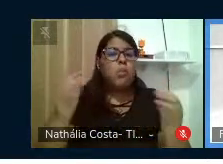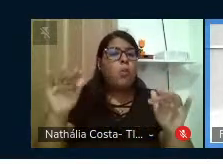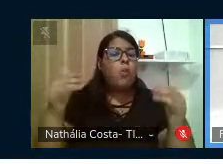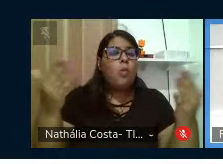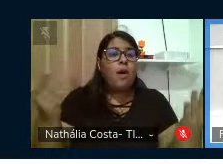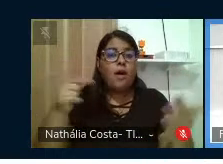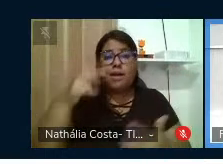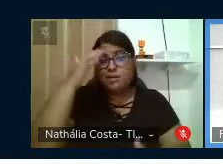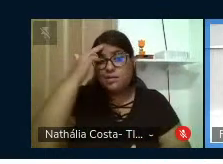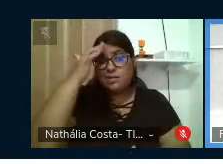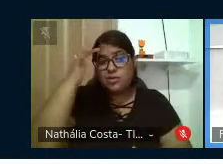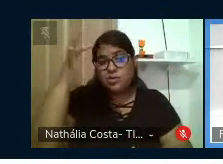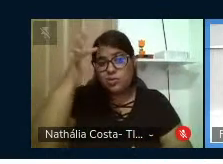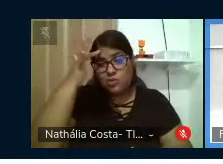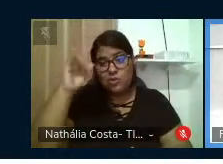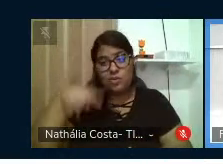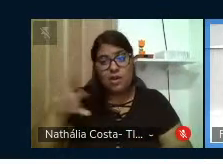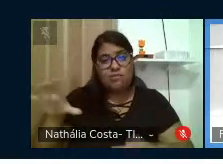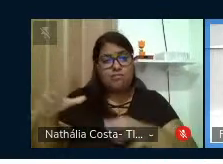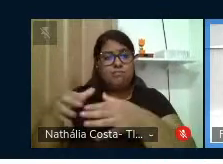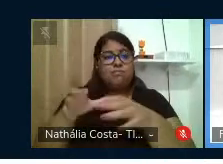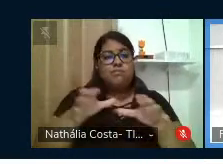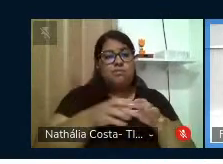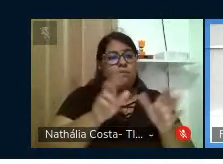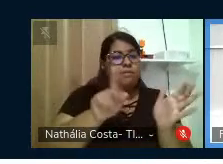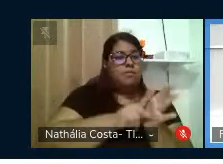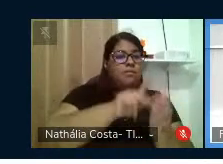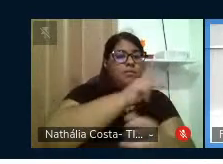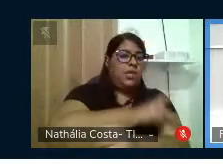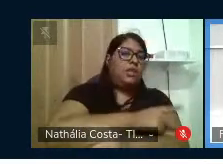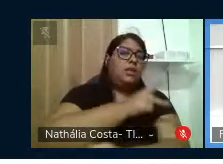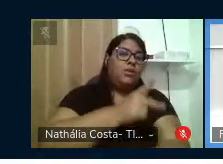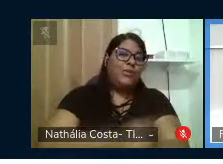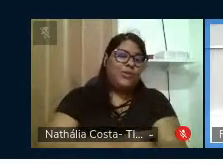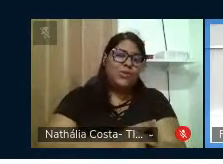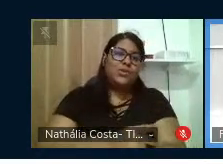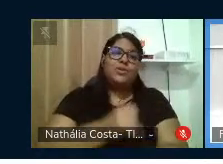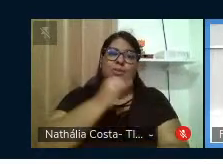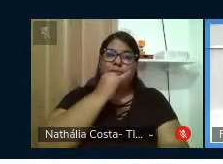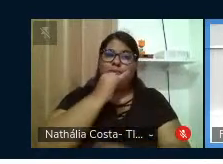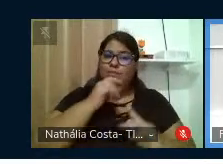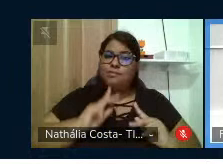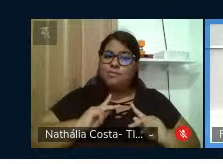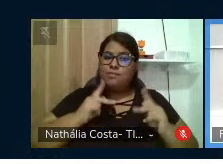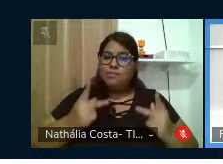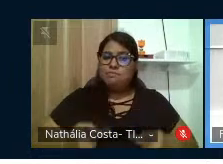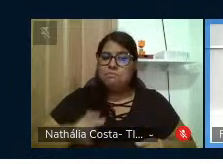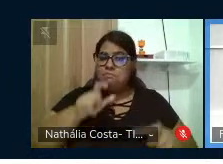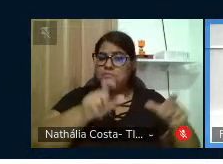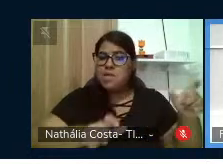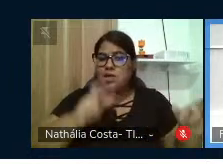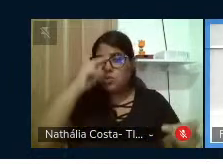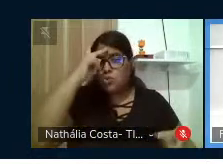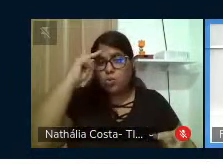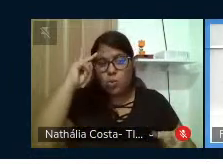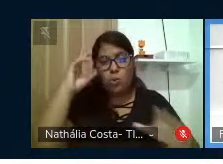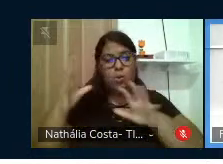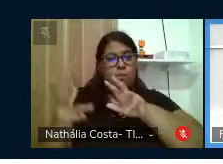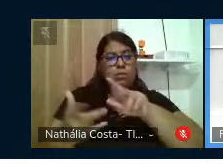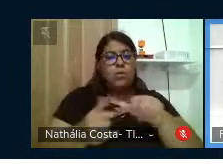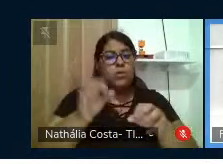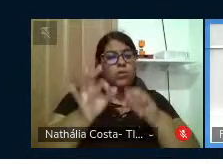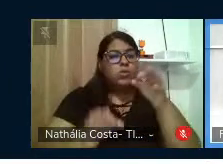elementos e categorias que fazem parte da sua pedagogia, como a humanização das pessoas e do mundo, a justiça social,